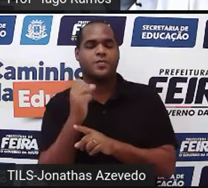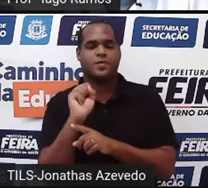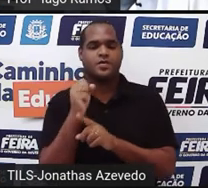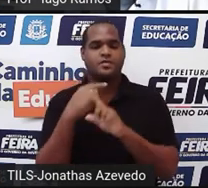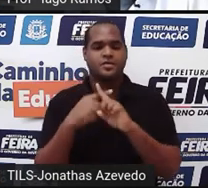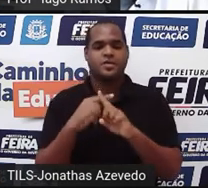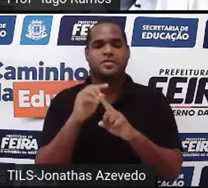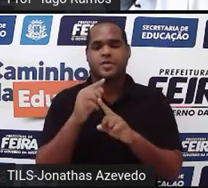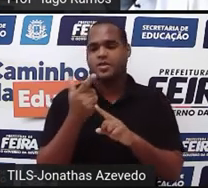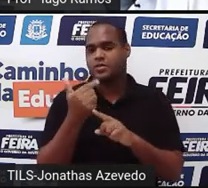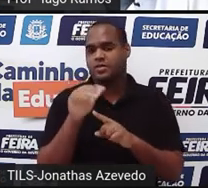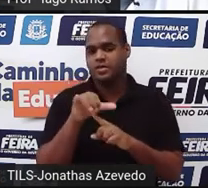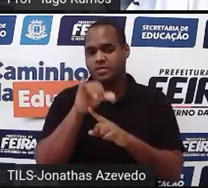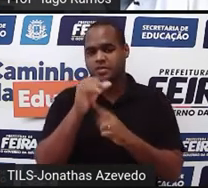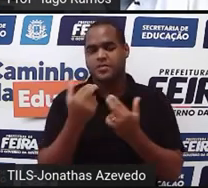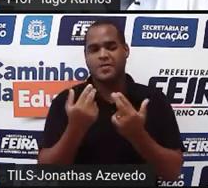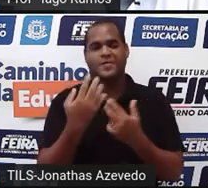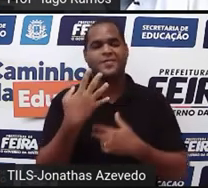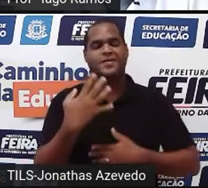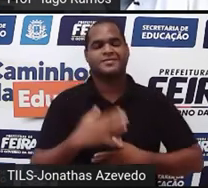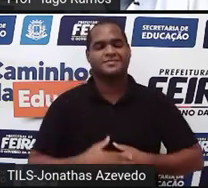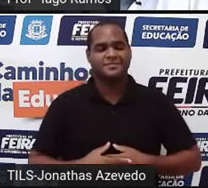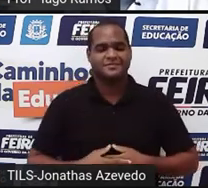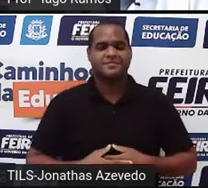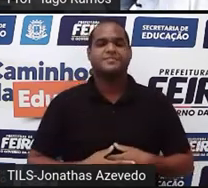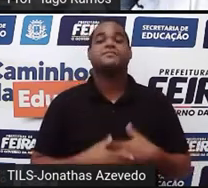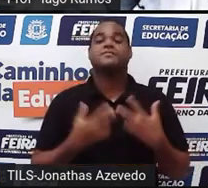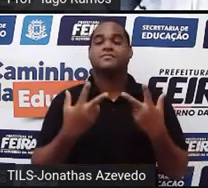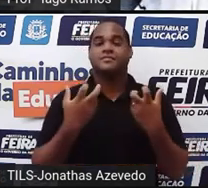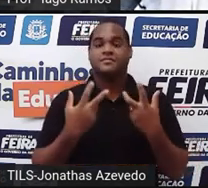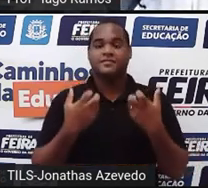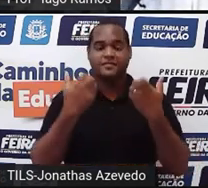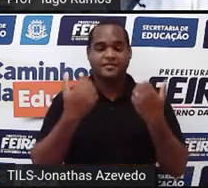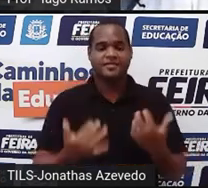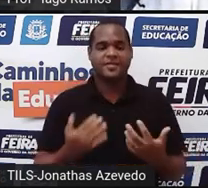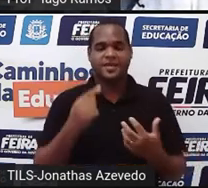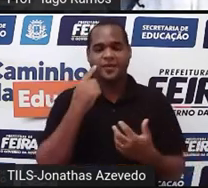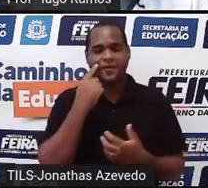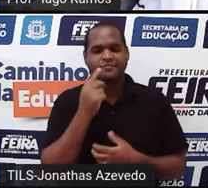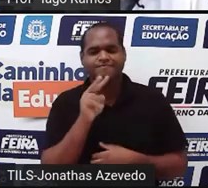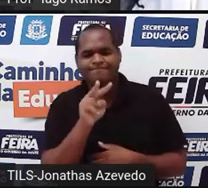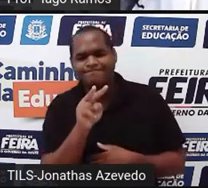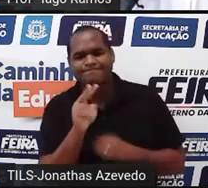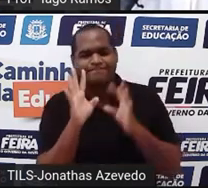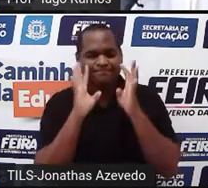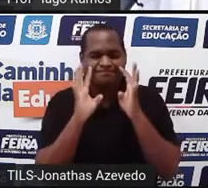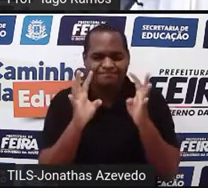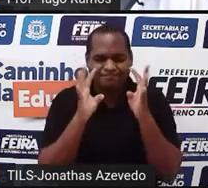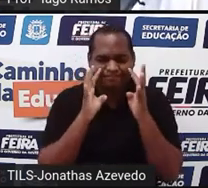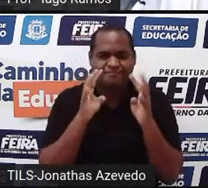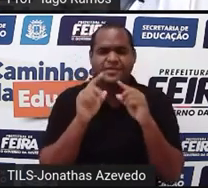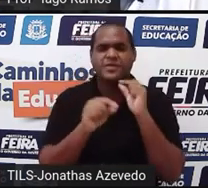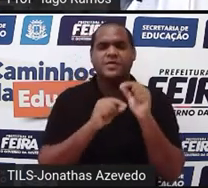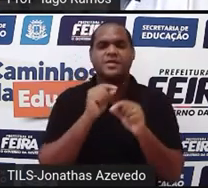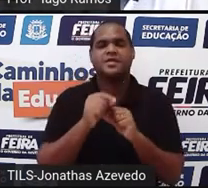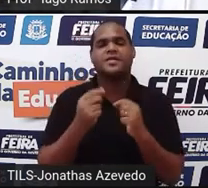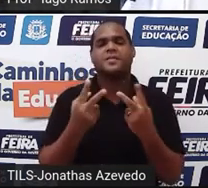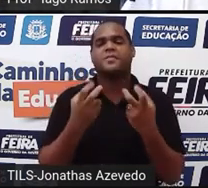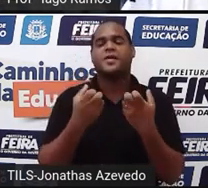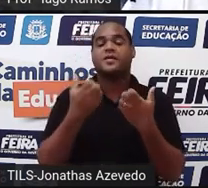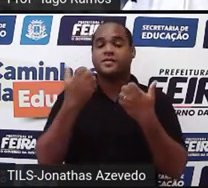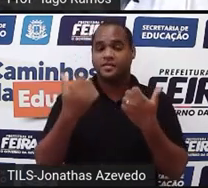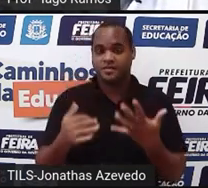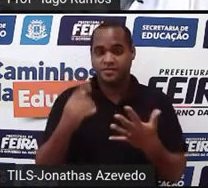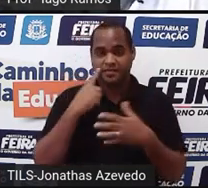a 4. E eu já percebo o seguinte, se eu olhar com muito cuidado, eu percebo que se eu pegar a